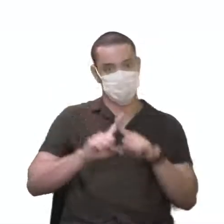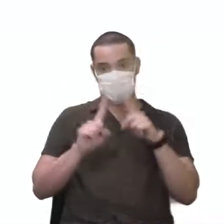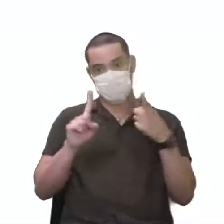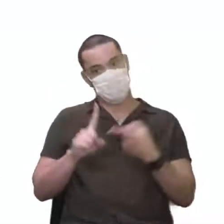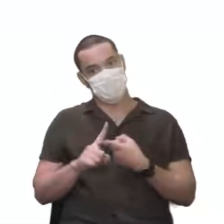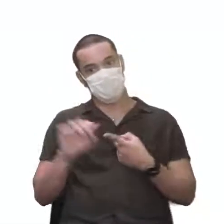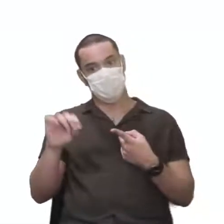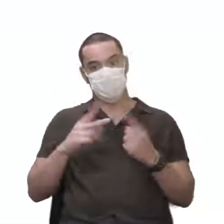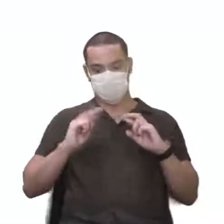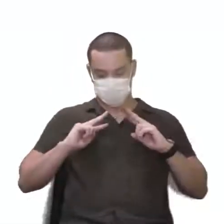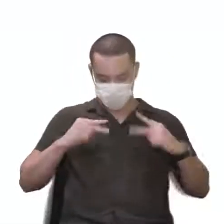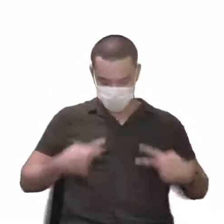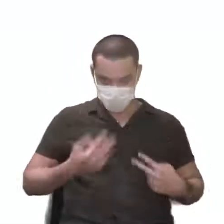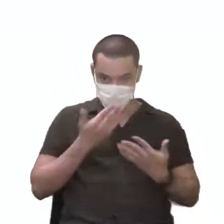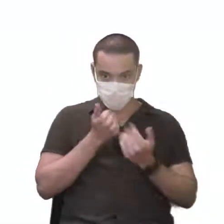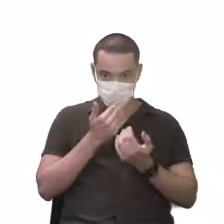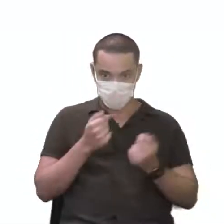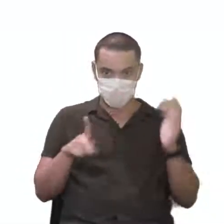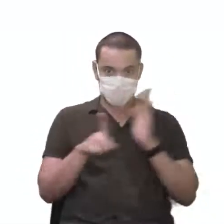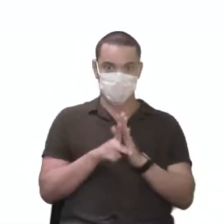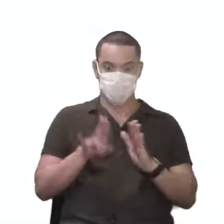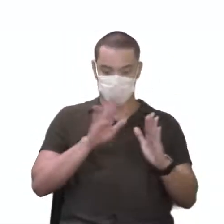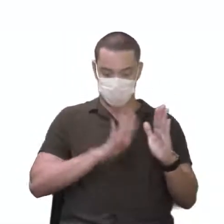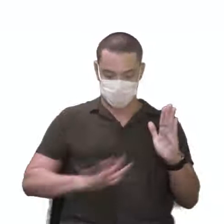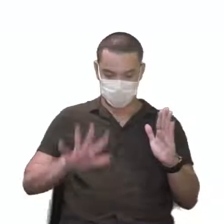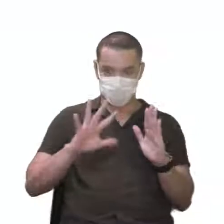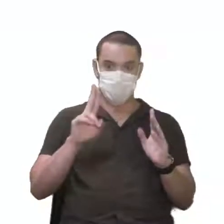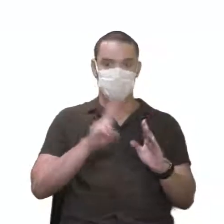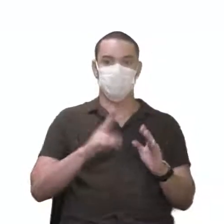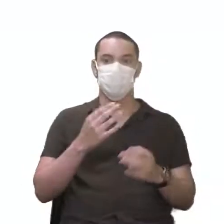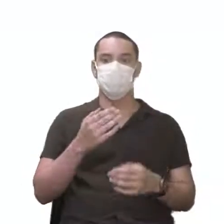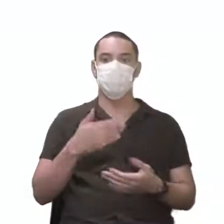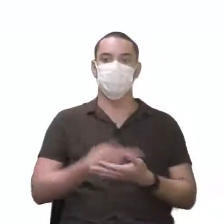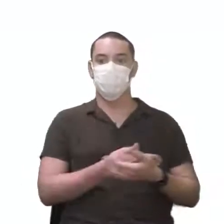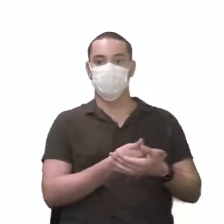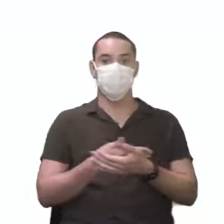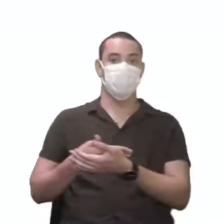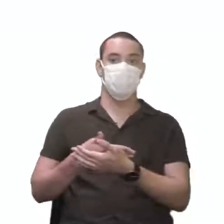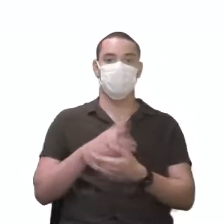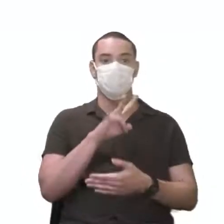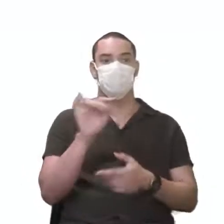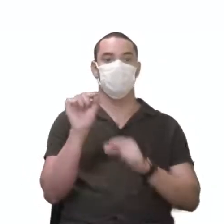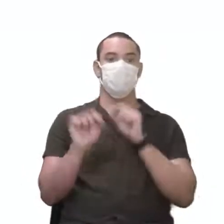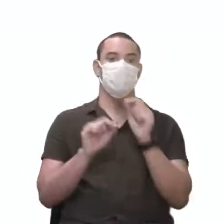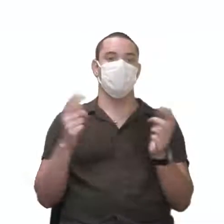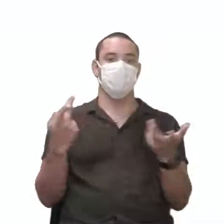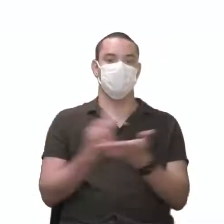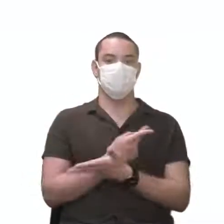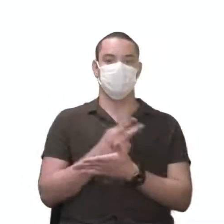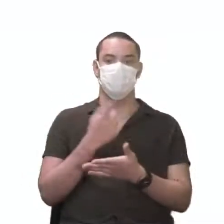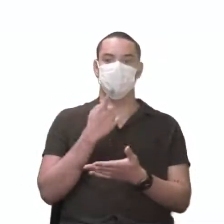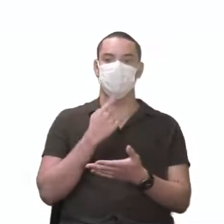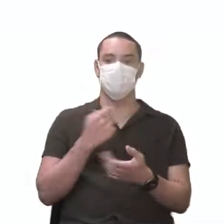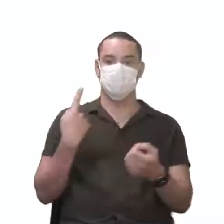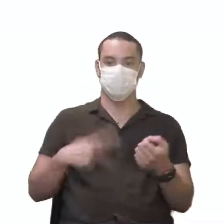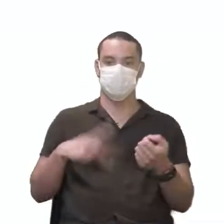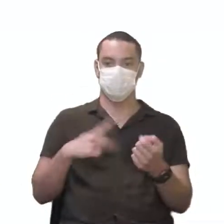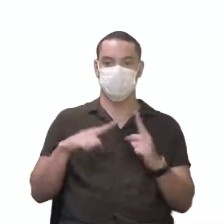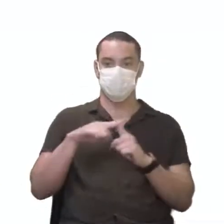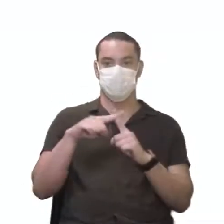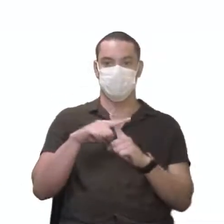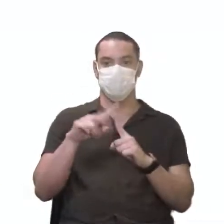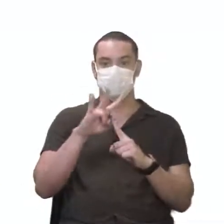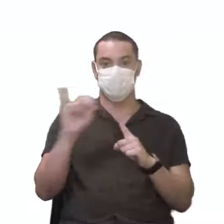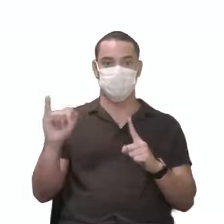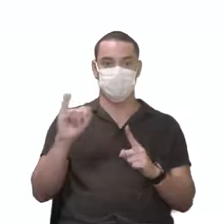na transferência da alimentação pela placenta, esse bebê vai ser, o sangue dele positivo